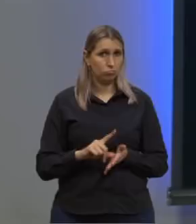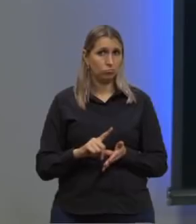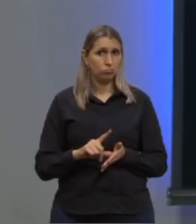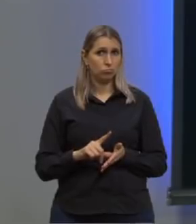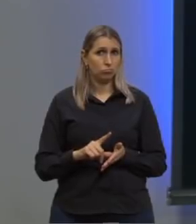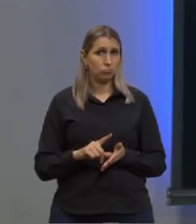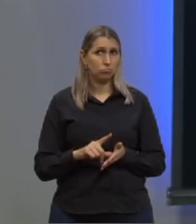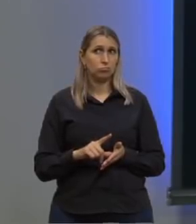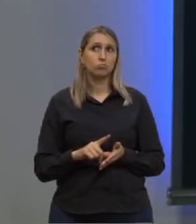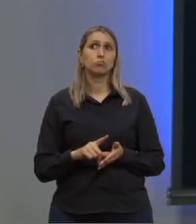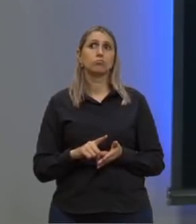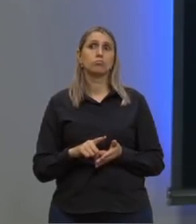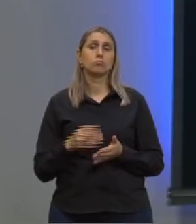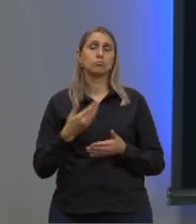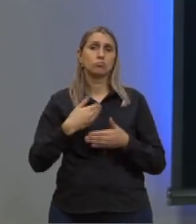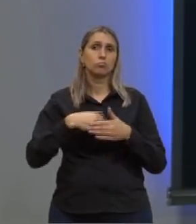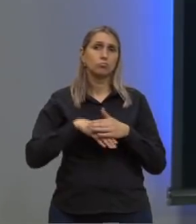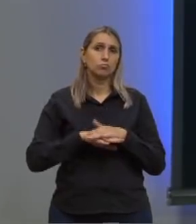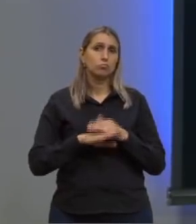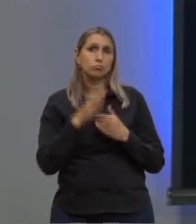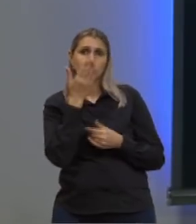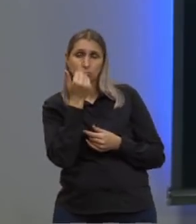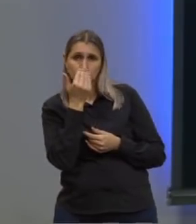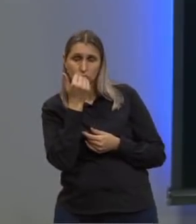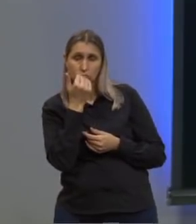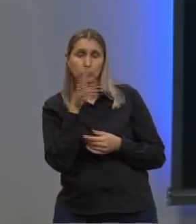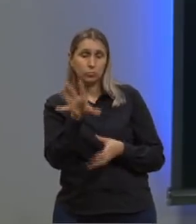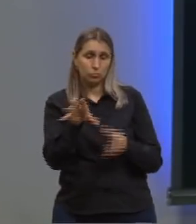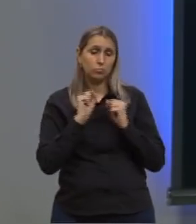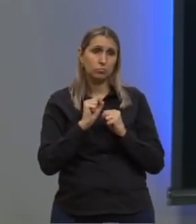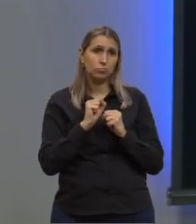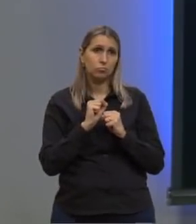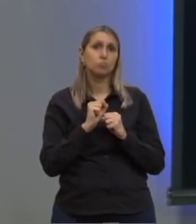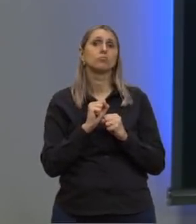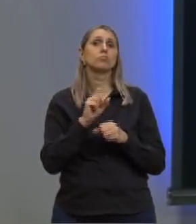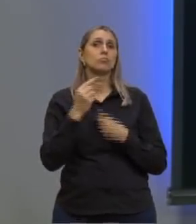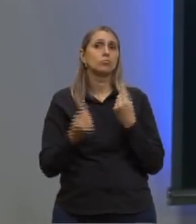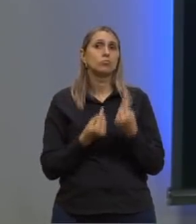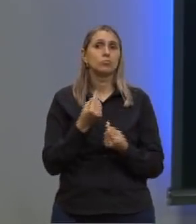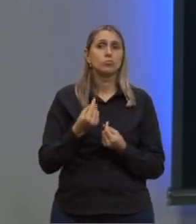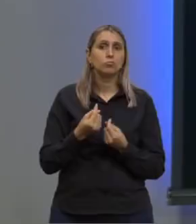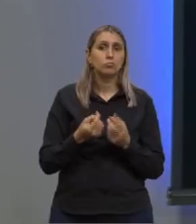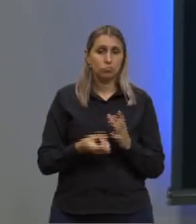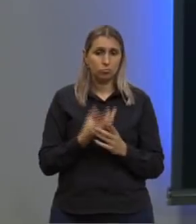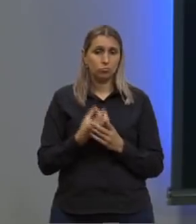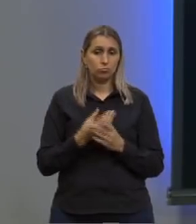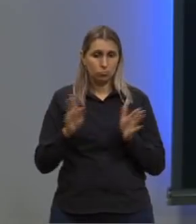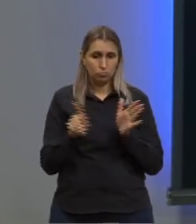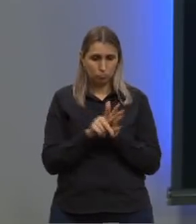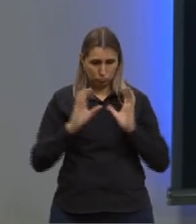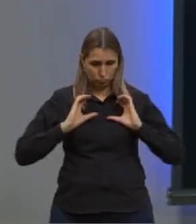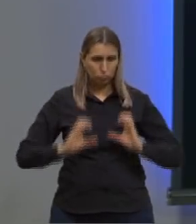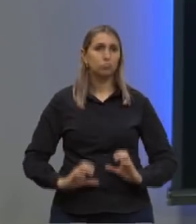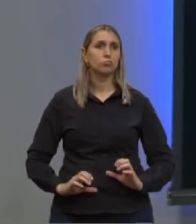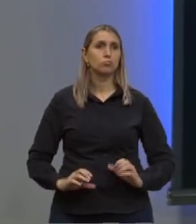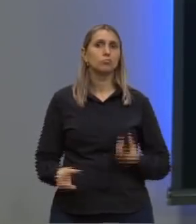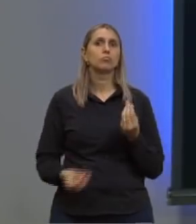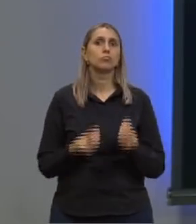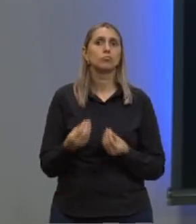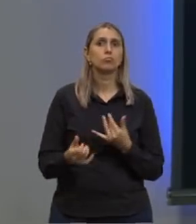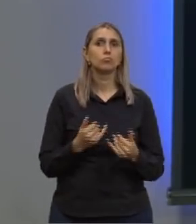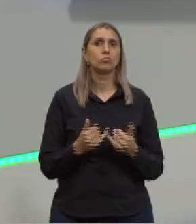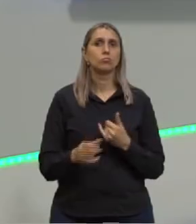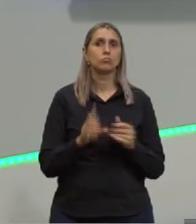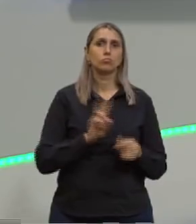são obtidas através da nossa alimentação e algumas são produzidas no nosso corpo, como, por exemplo, a